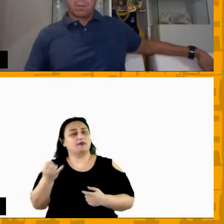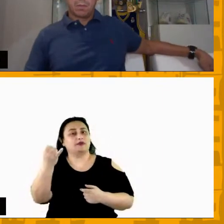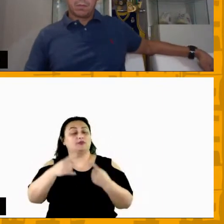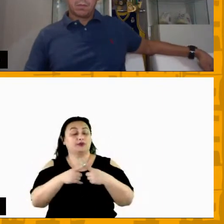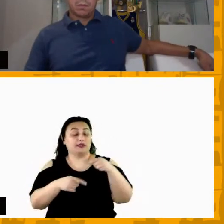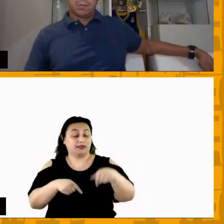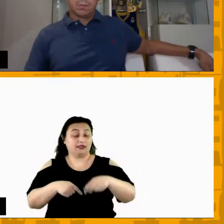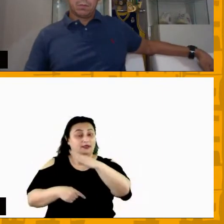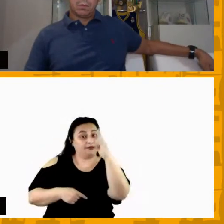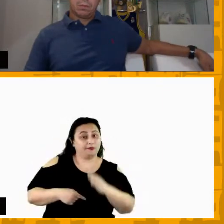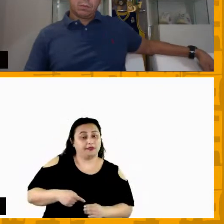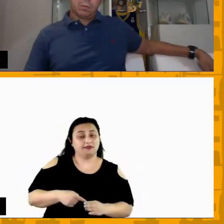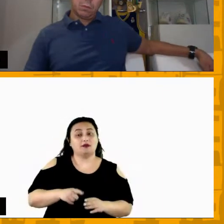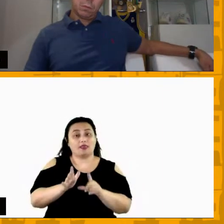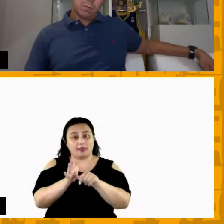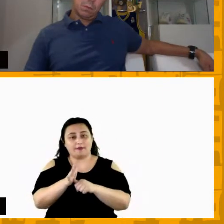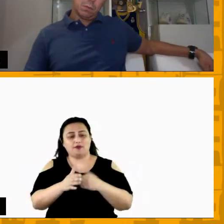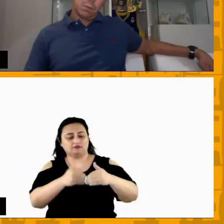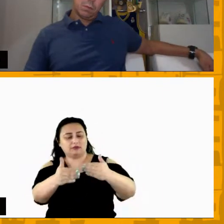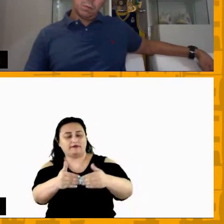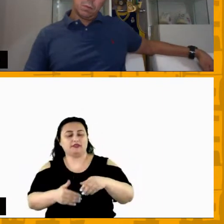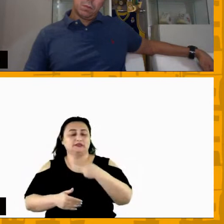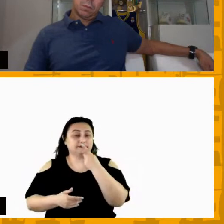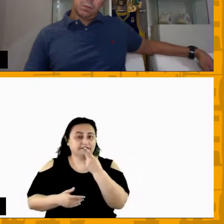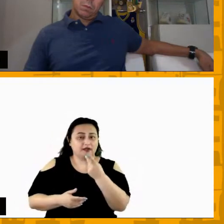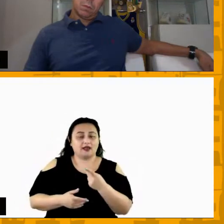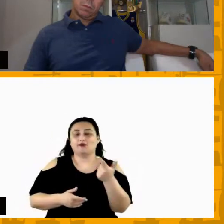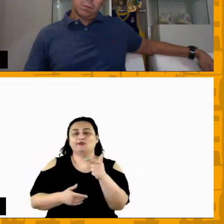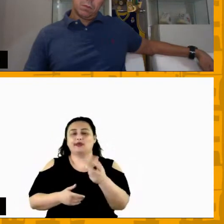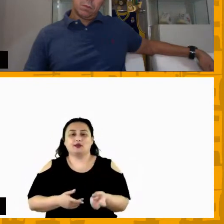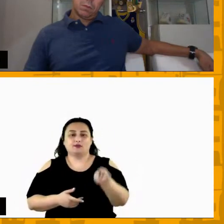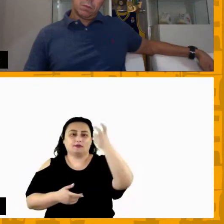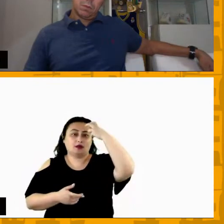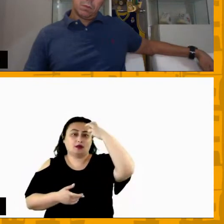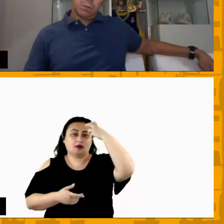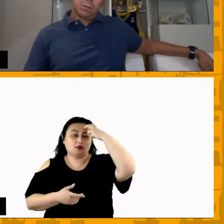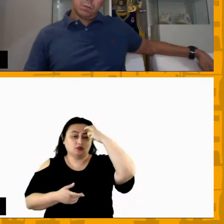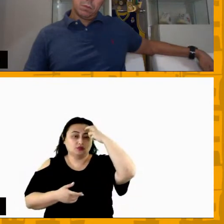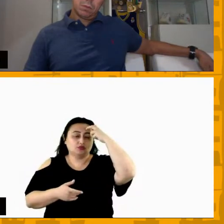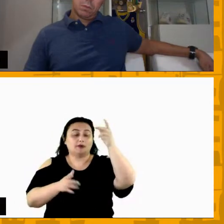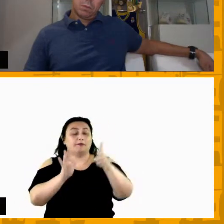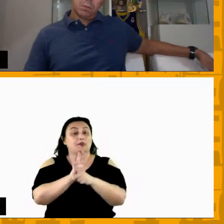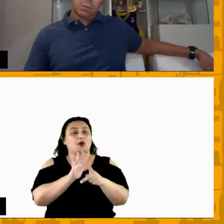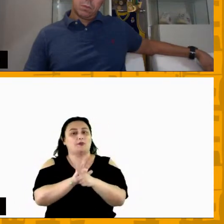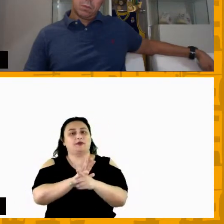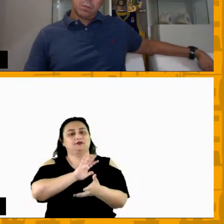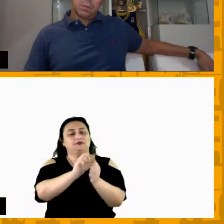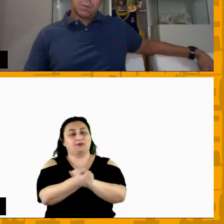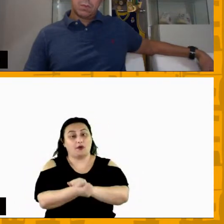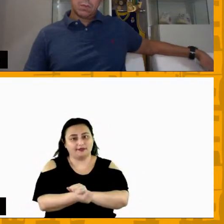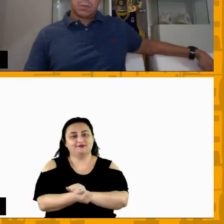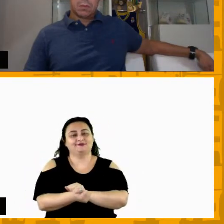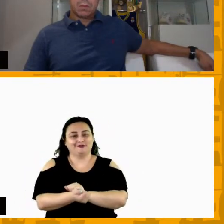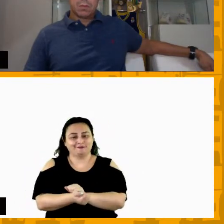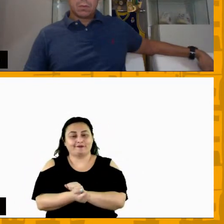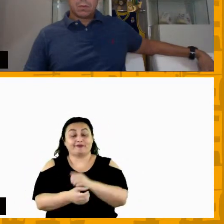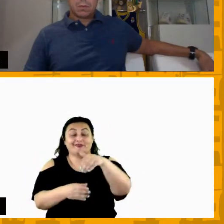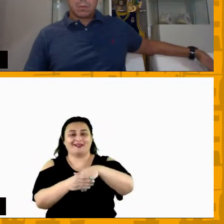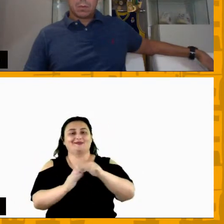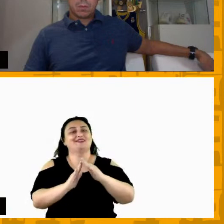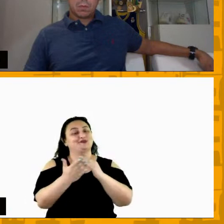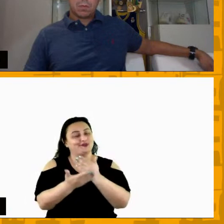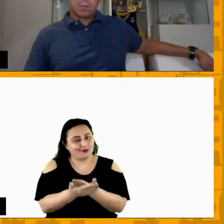essa fala para o Alin até um pouquinho mais na frente nós não temos uma cultura esportiva dentro das escolas